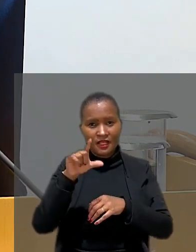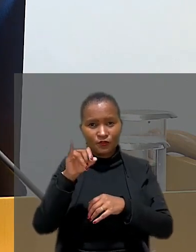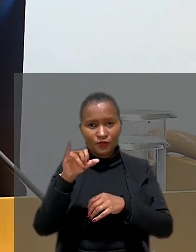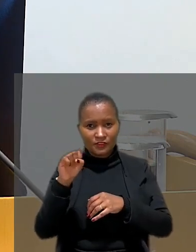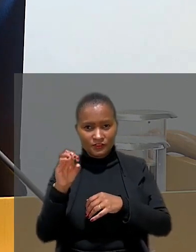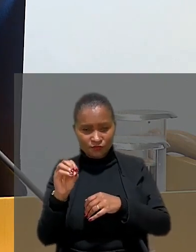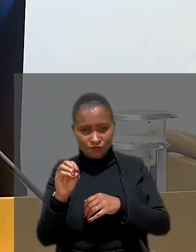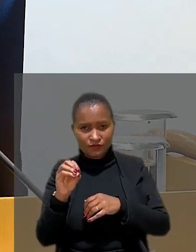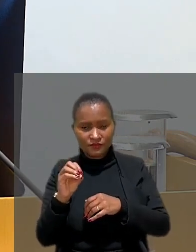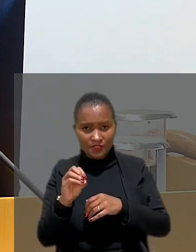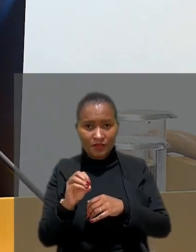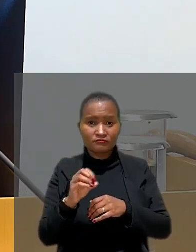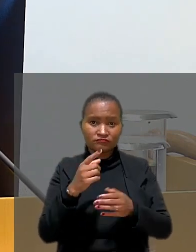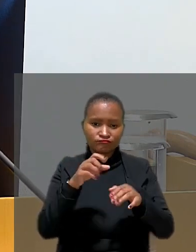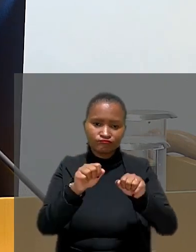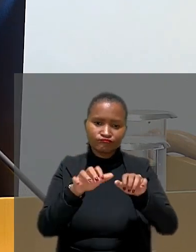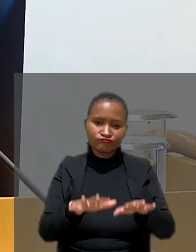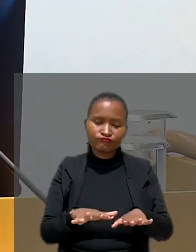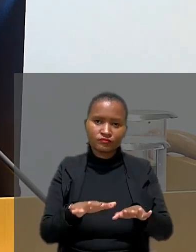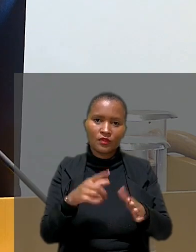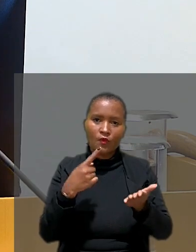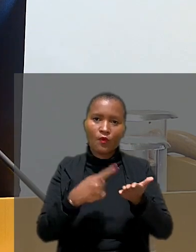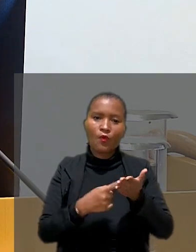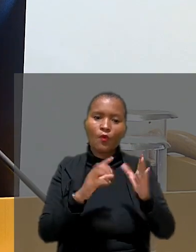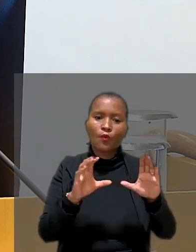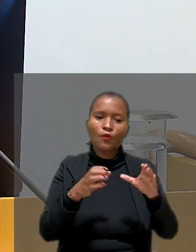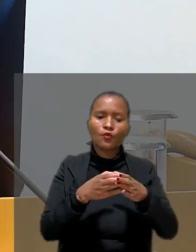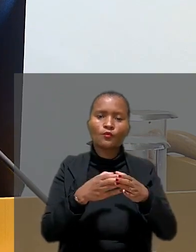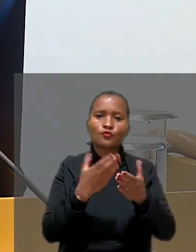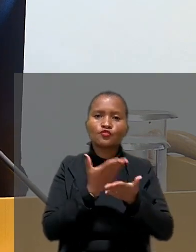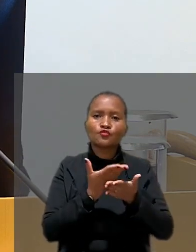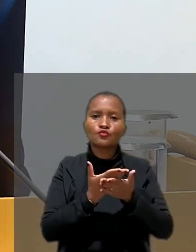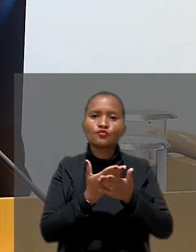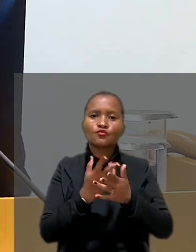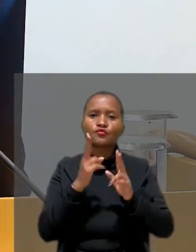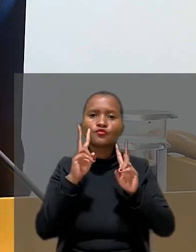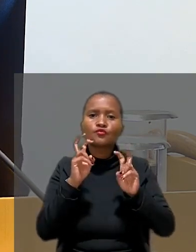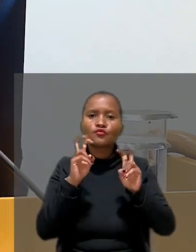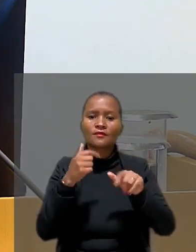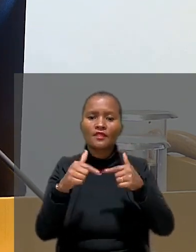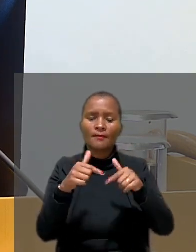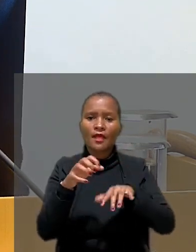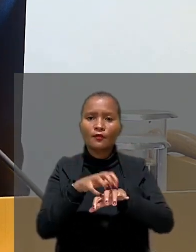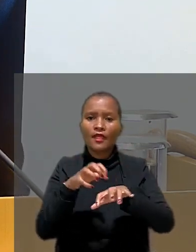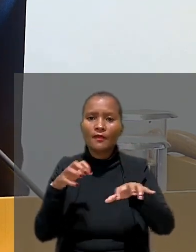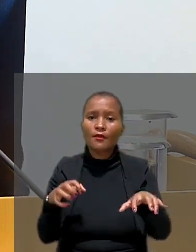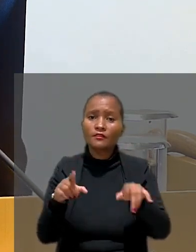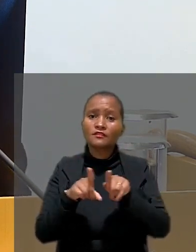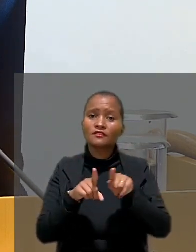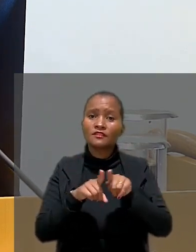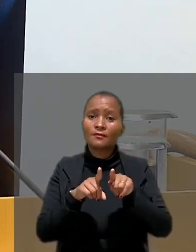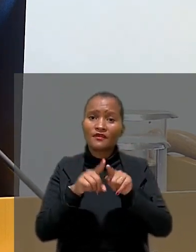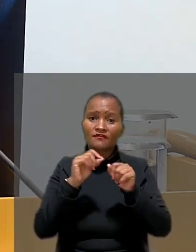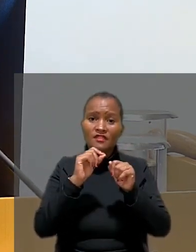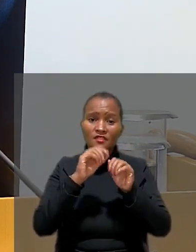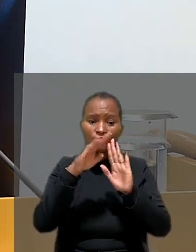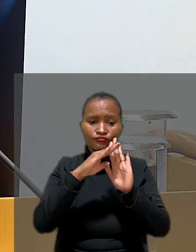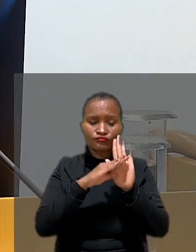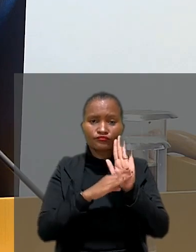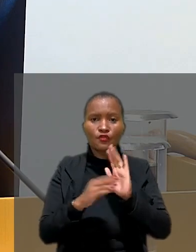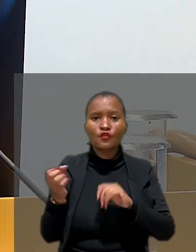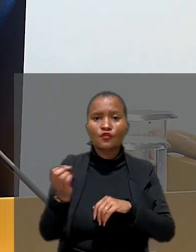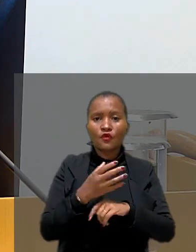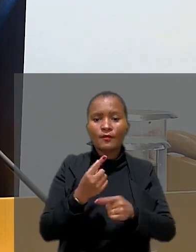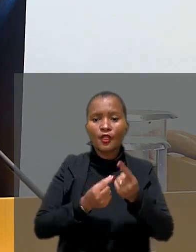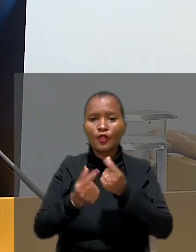a criação de um grupo de estudo sobre trabalho remoto e a elaboração de um novo cronograma para as negociações do programa de